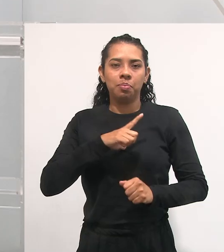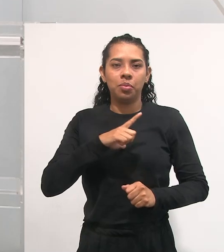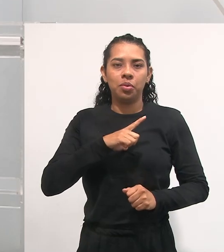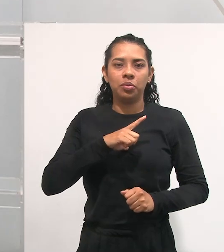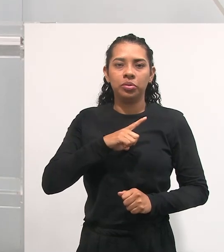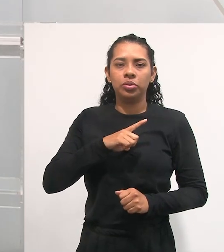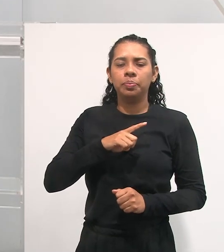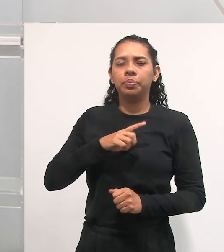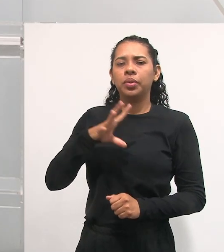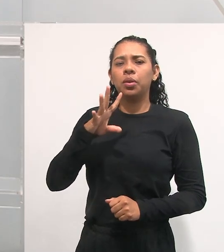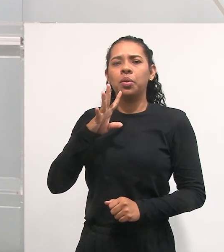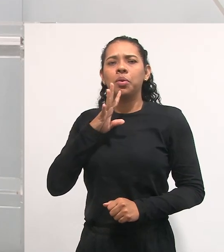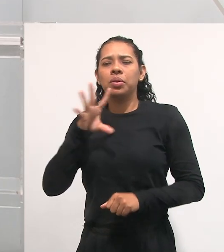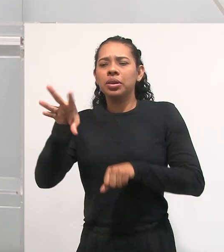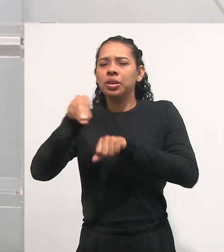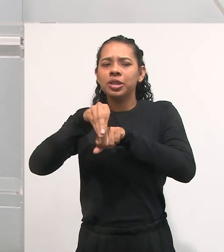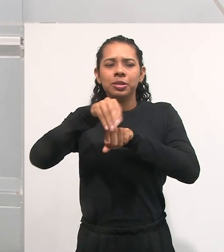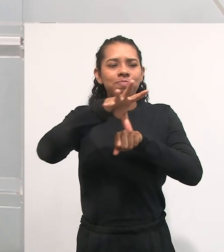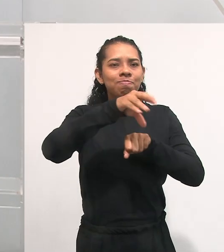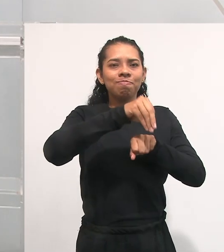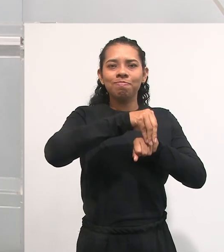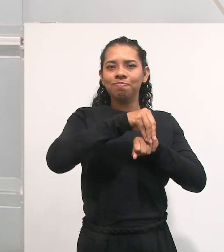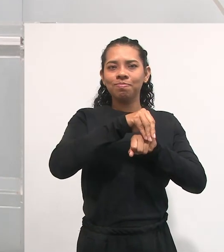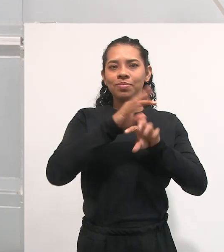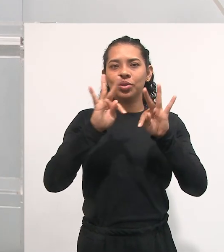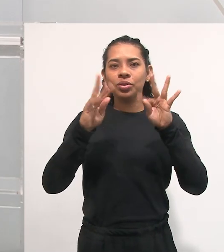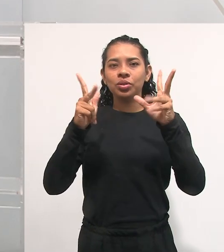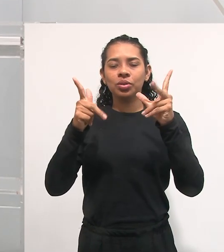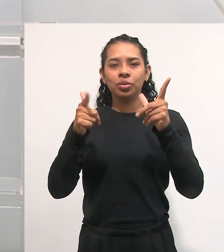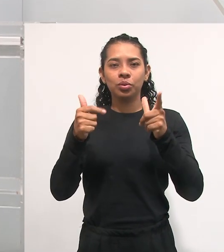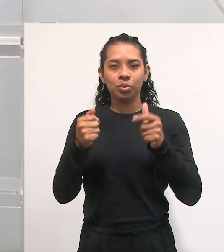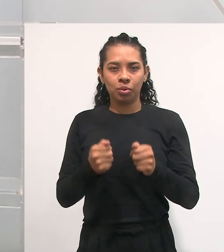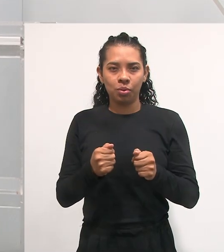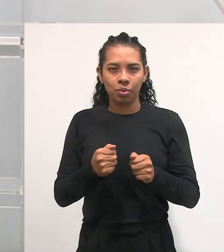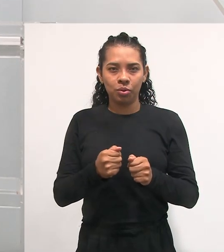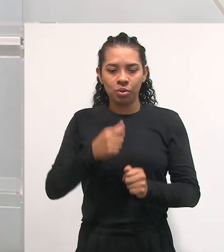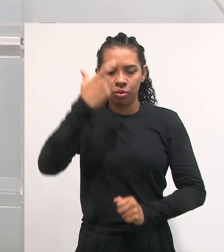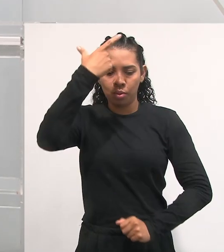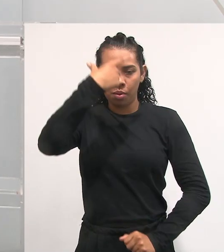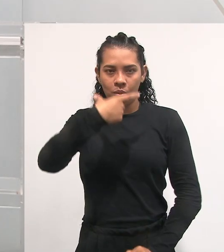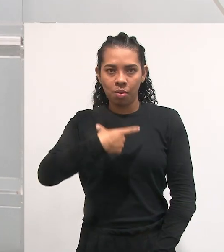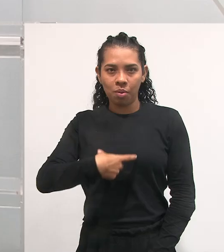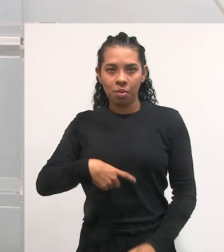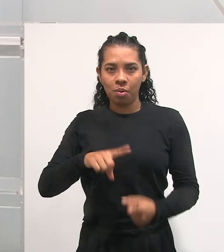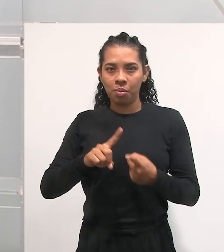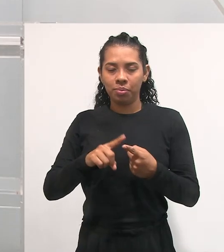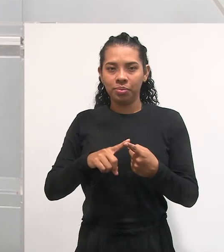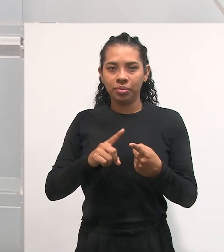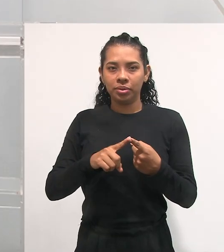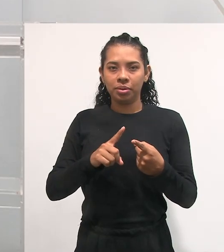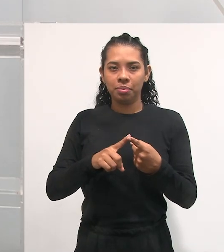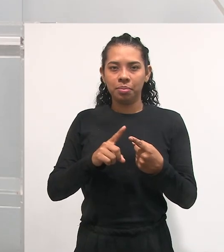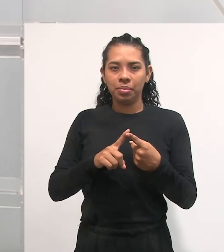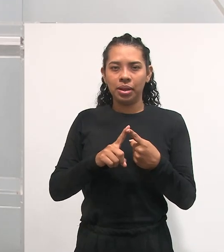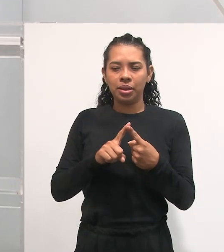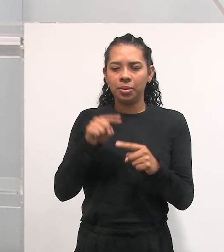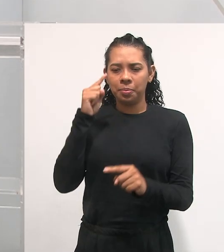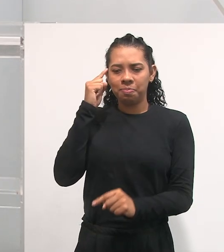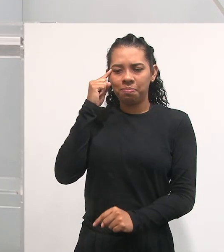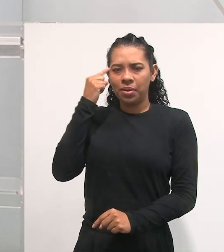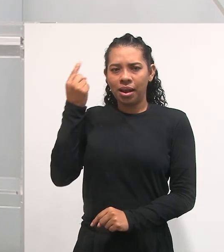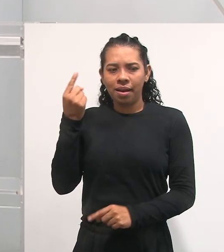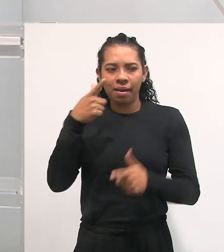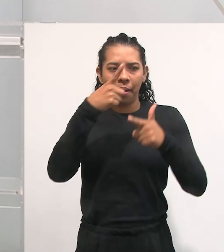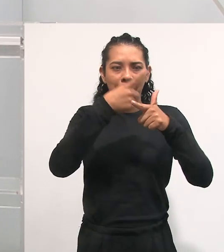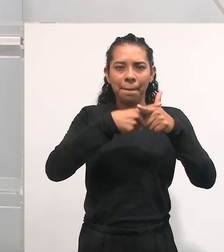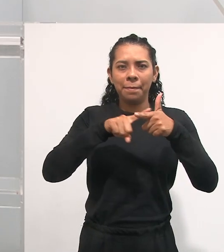conhecimento motor, o conhecimento, as fases do raciocínio lógico. Então, a partir